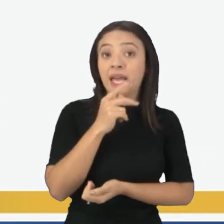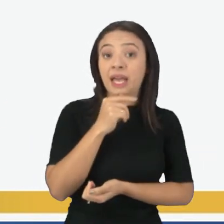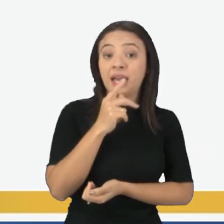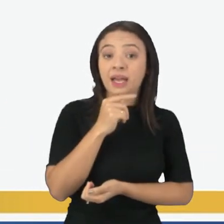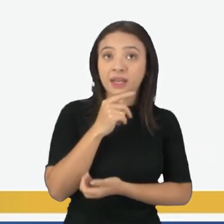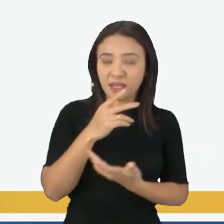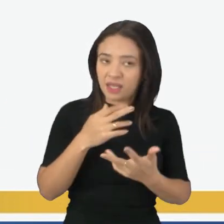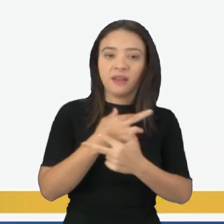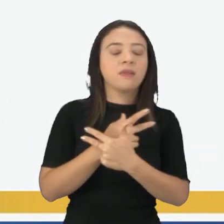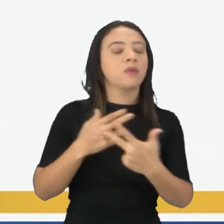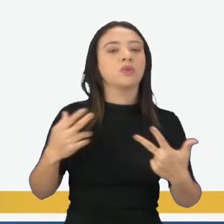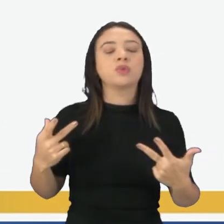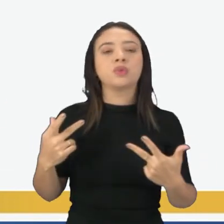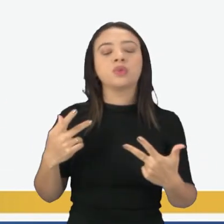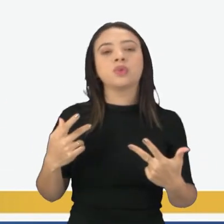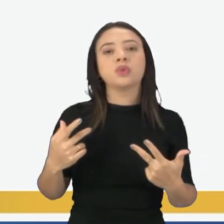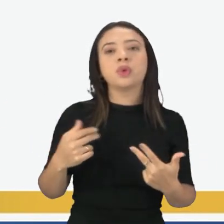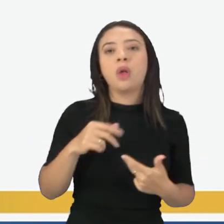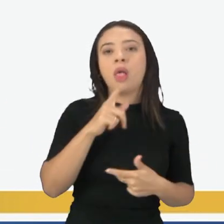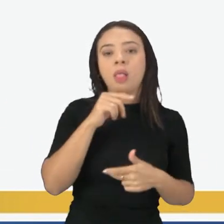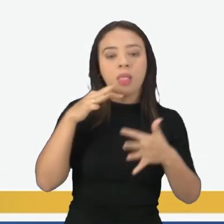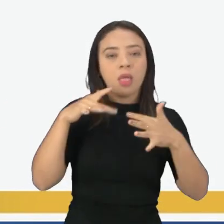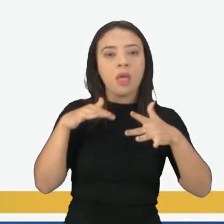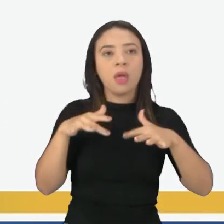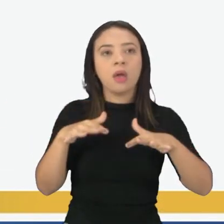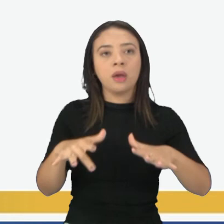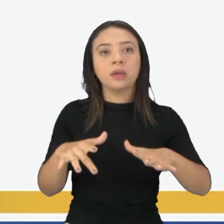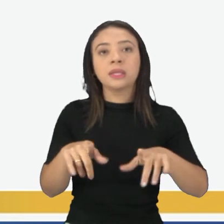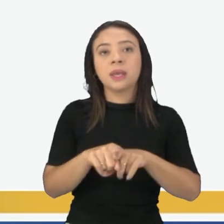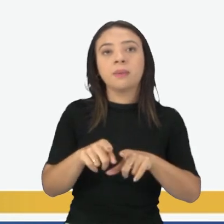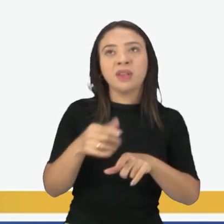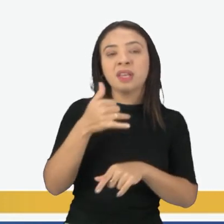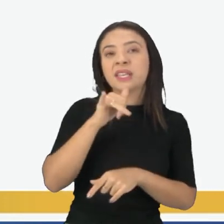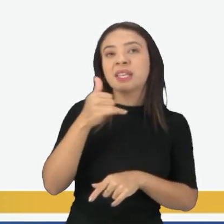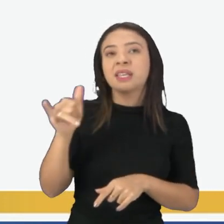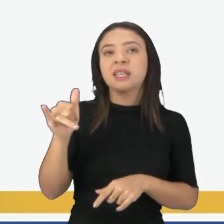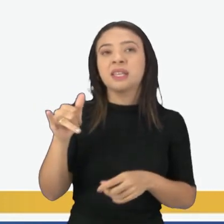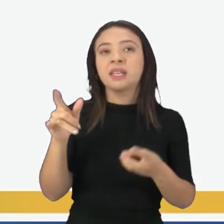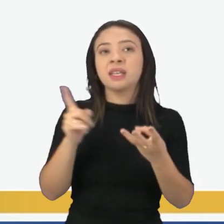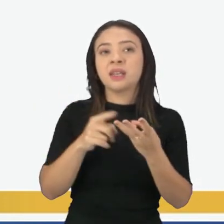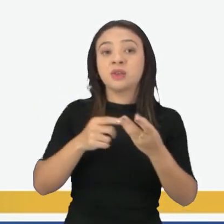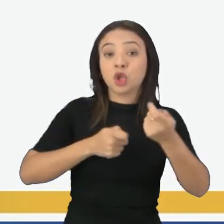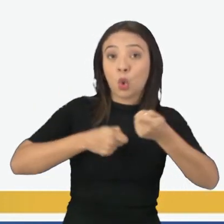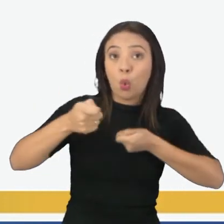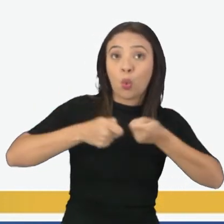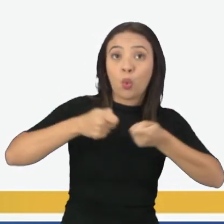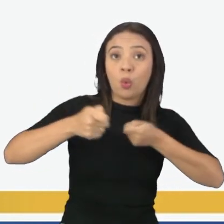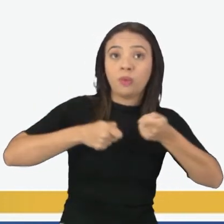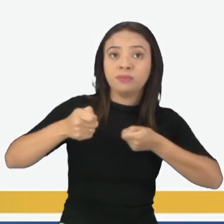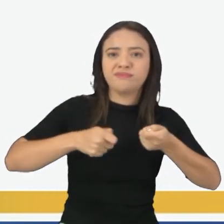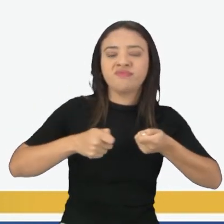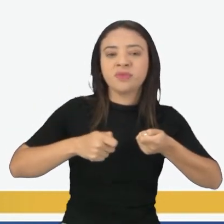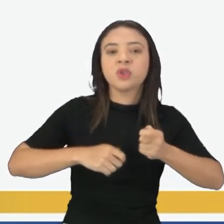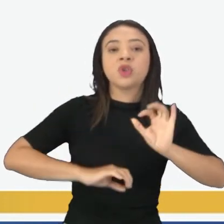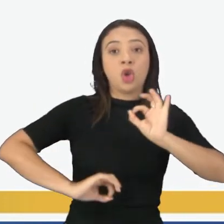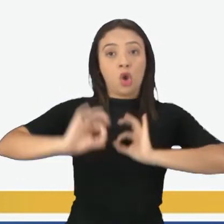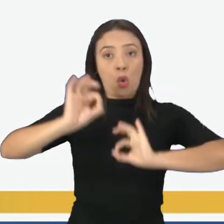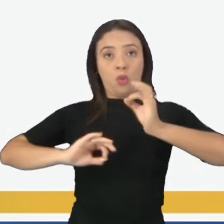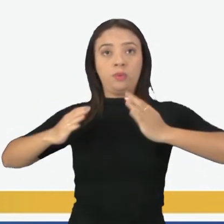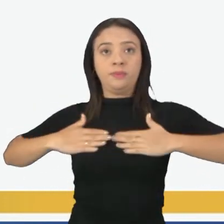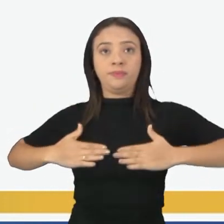que é a água e os líquidos, né? Os energéticos que dão energia, os reguladores, os